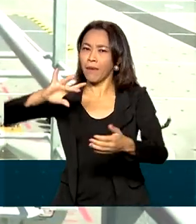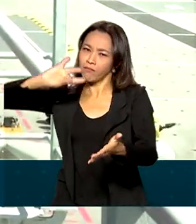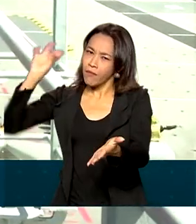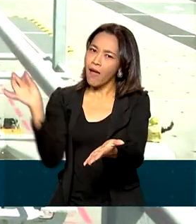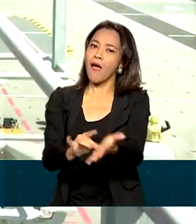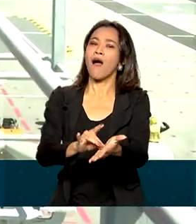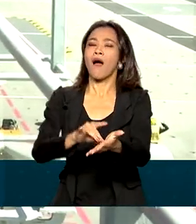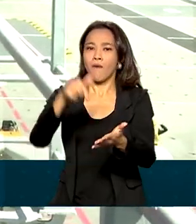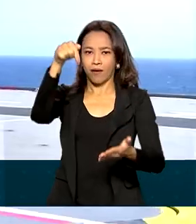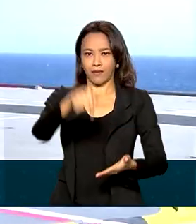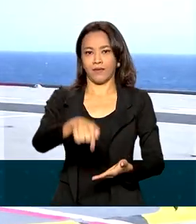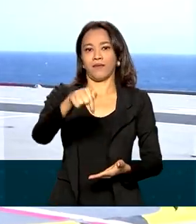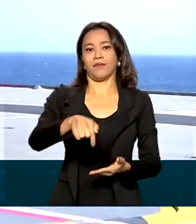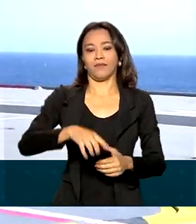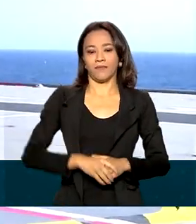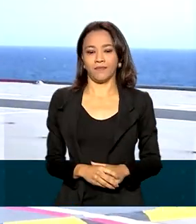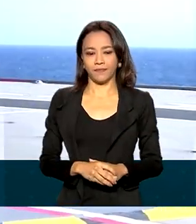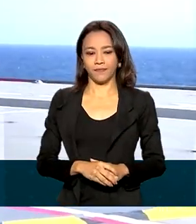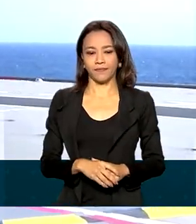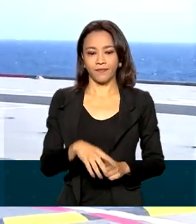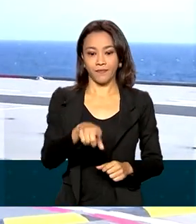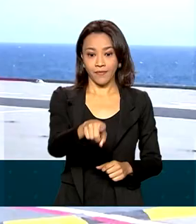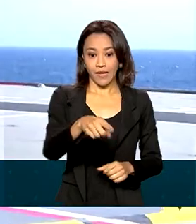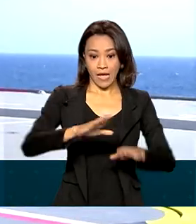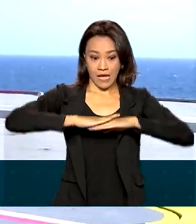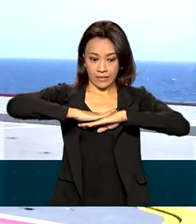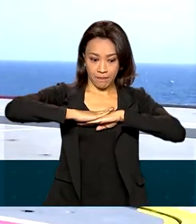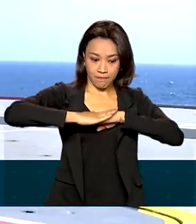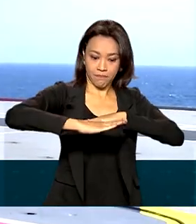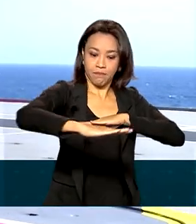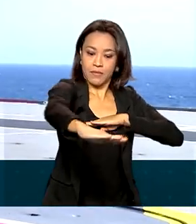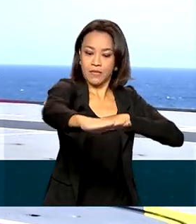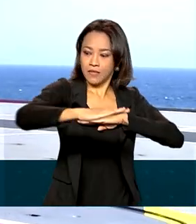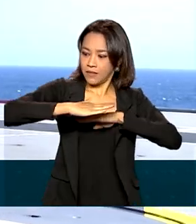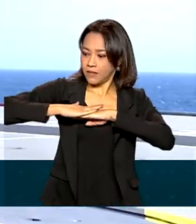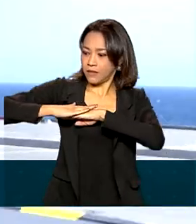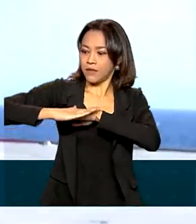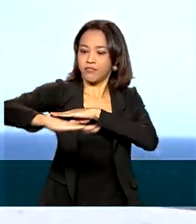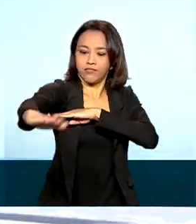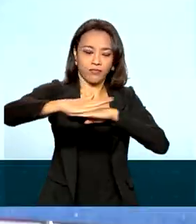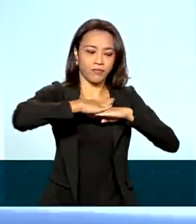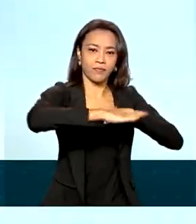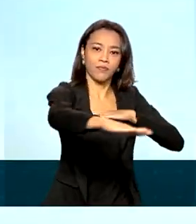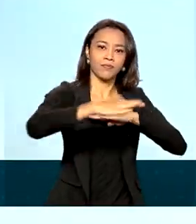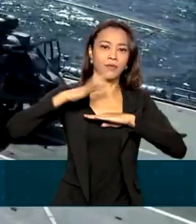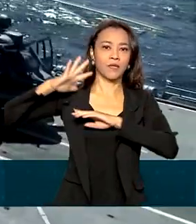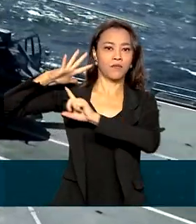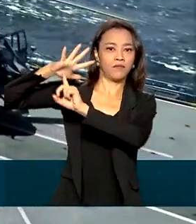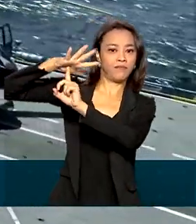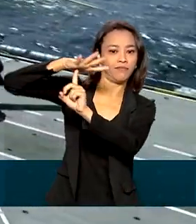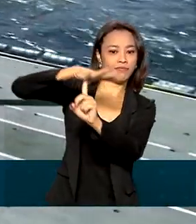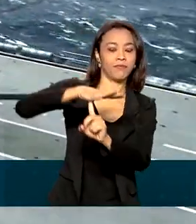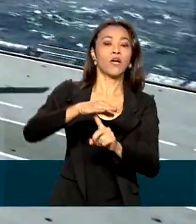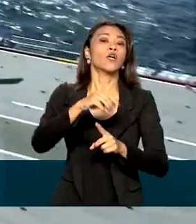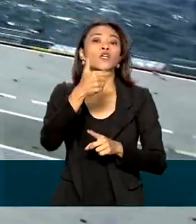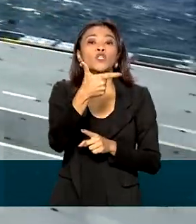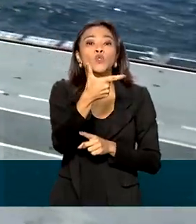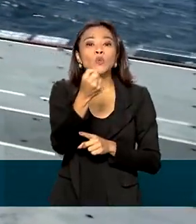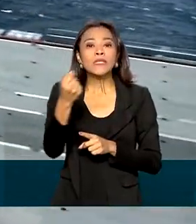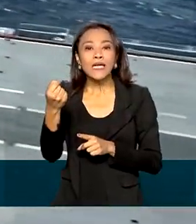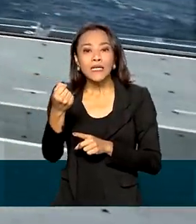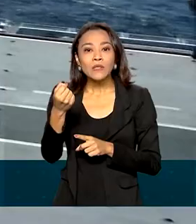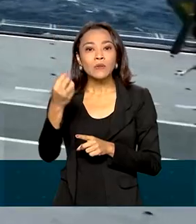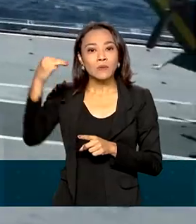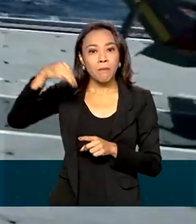aqui no navio. A pista de decolagem do aeródromo multipropósito atlântico tem 200 metros